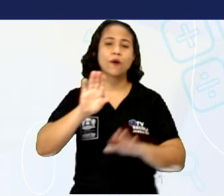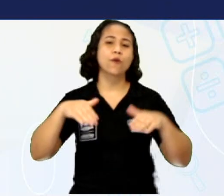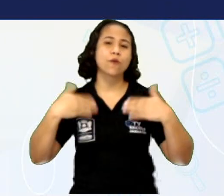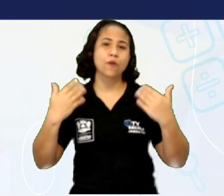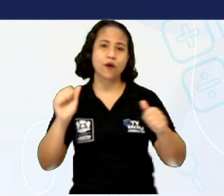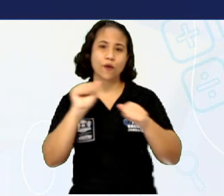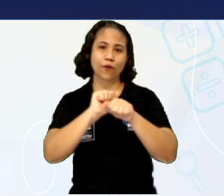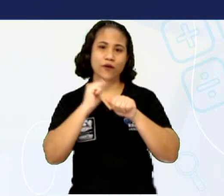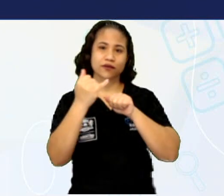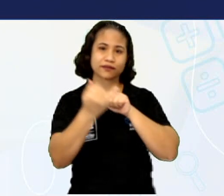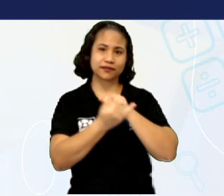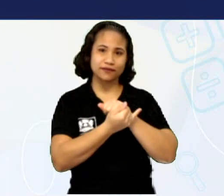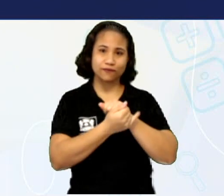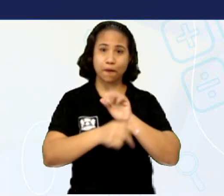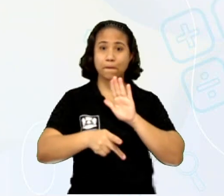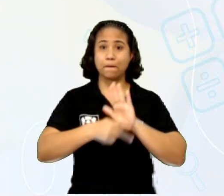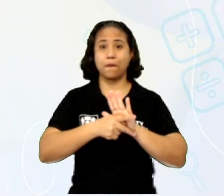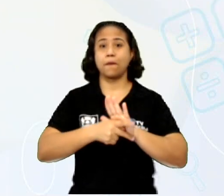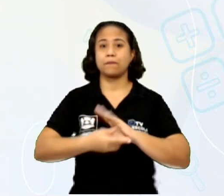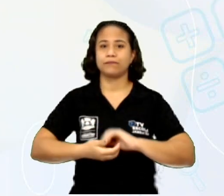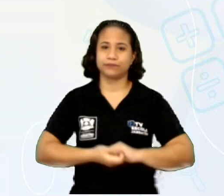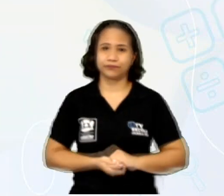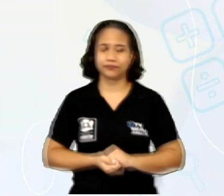adjetivo possessivo?